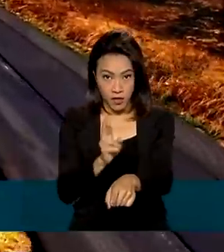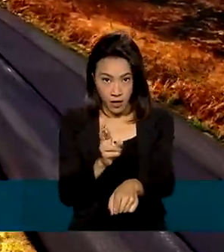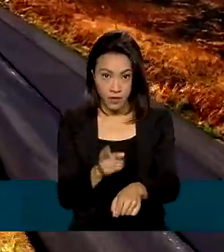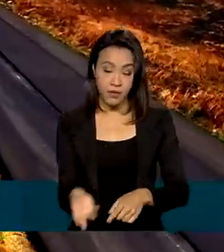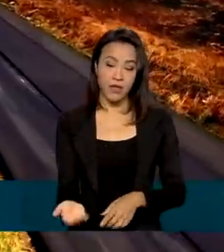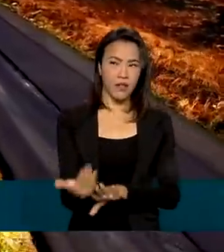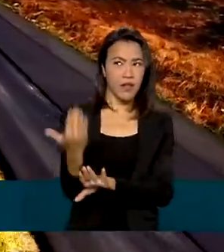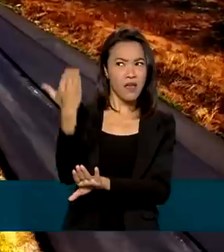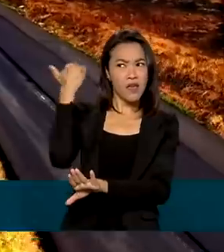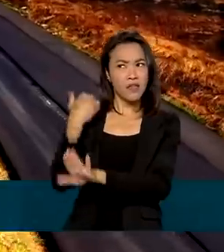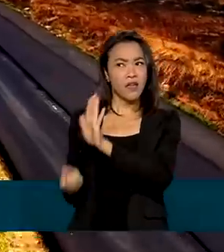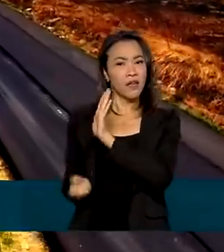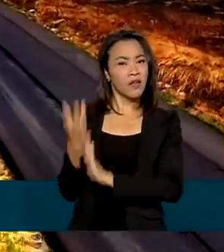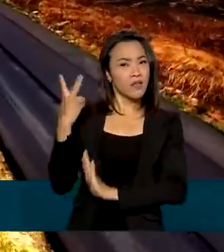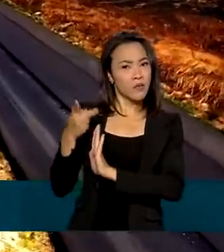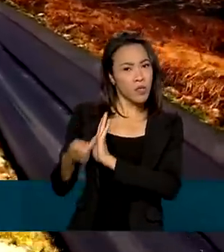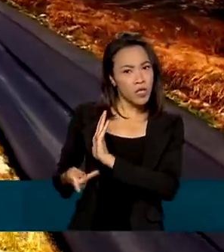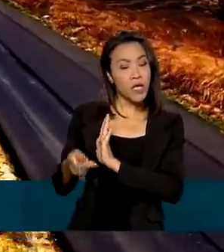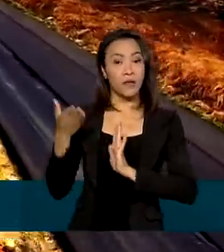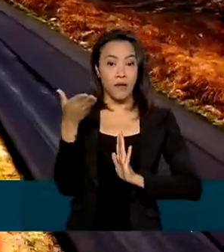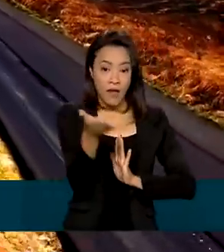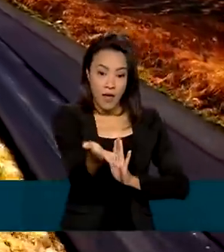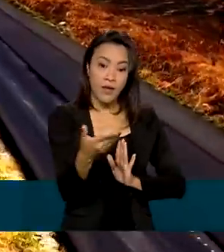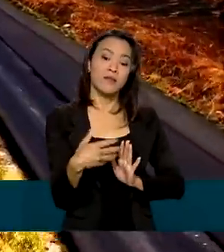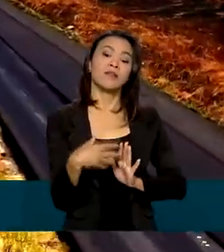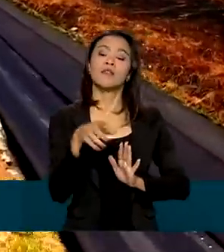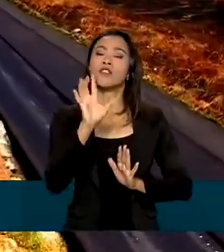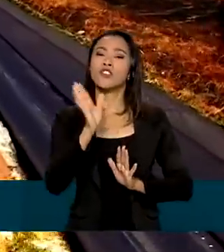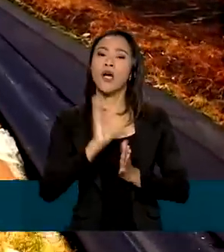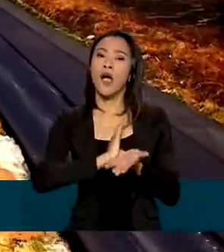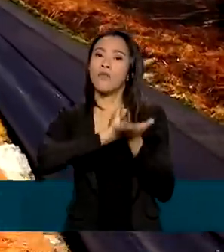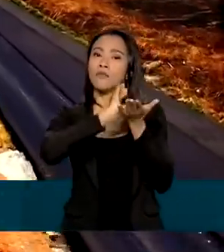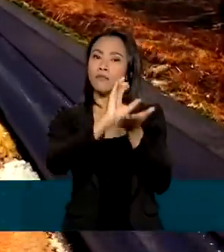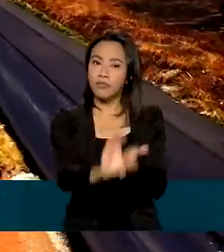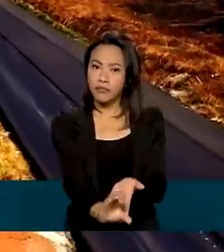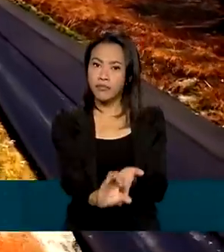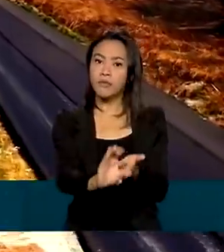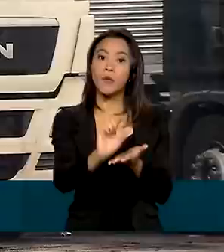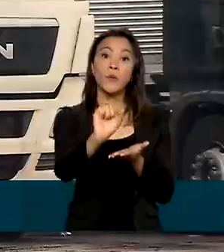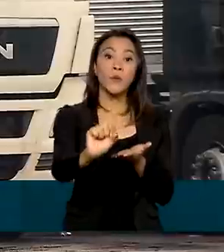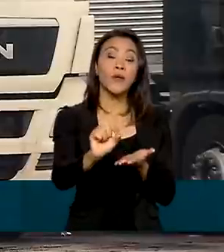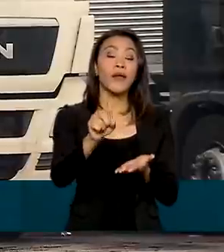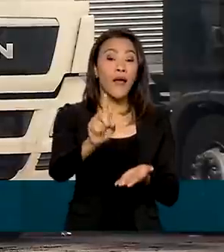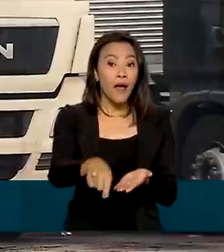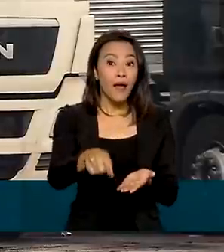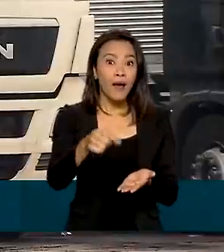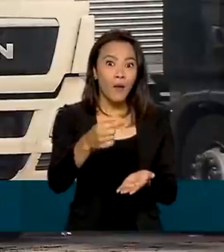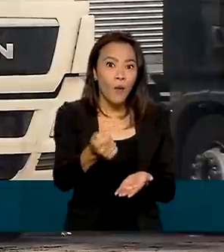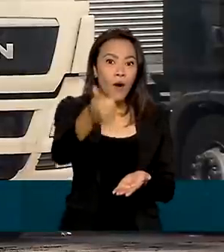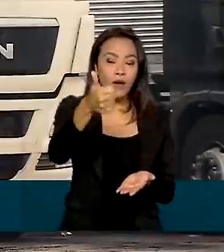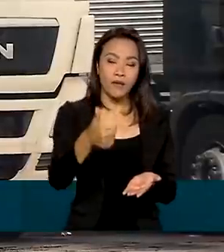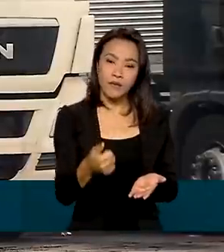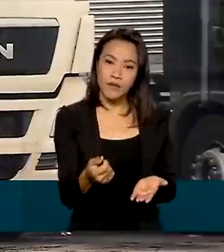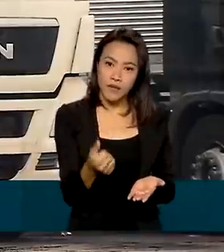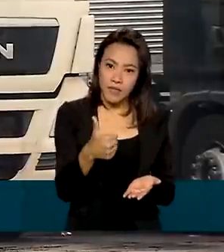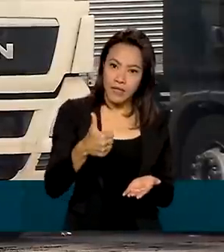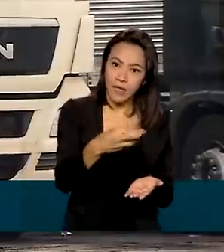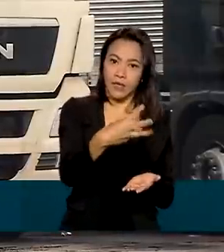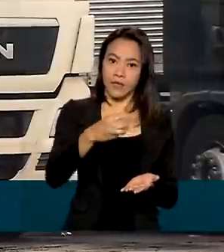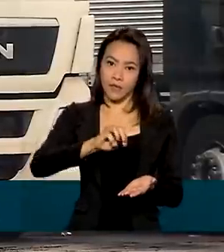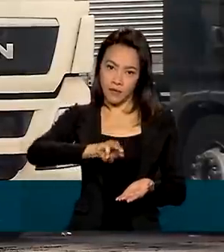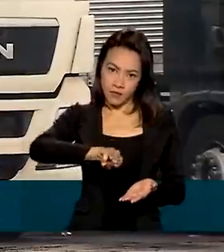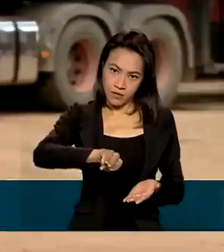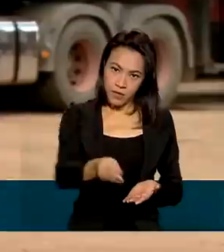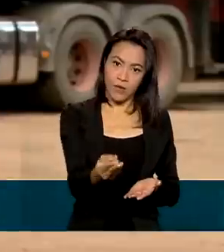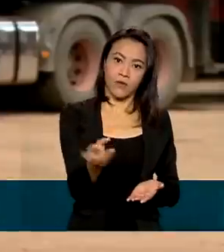Desde a sua criação, o Roda Bem Caminhoneiro já recebeu investimentos que chegam a quase 13 milhões de